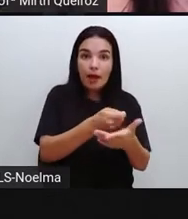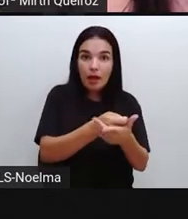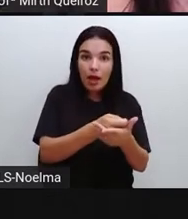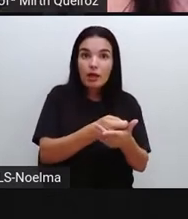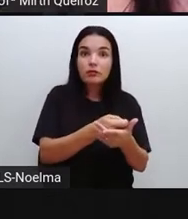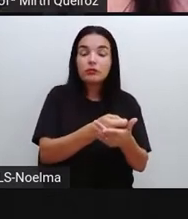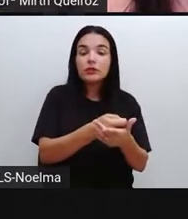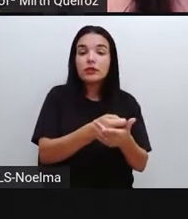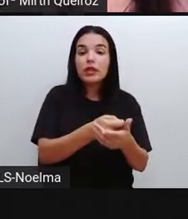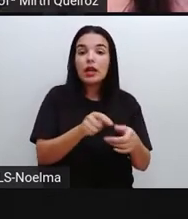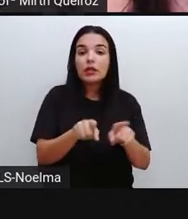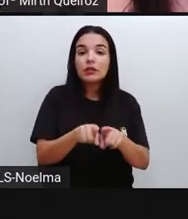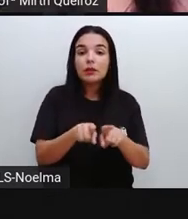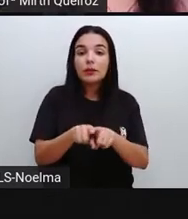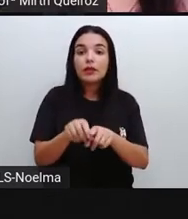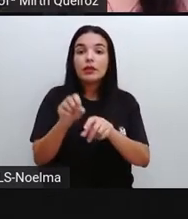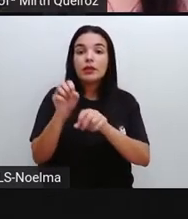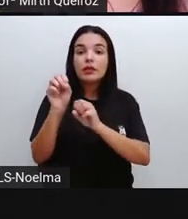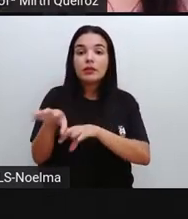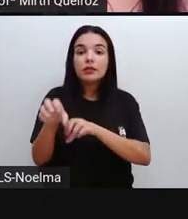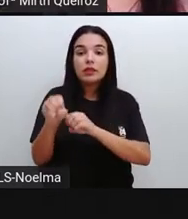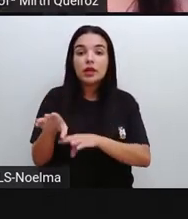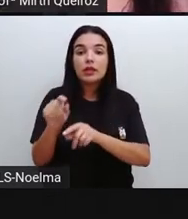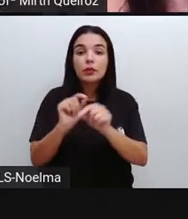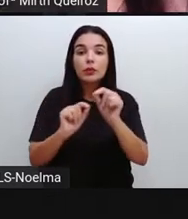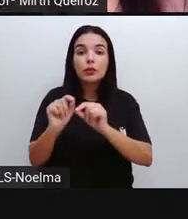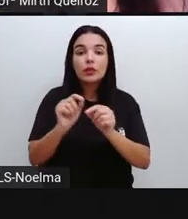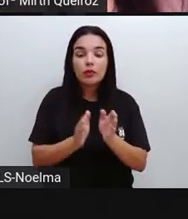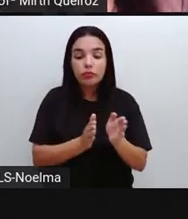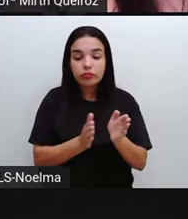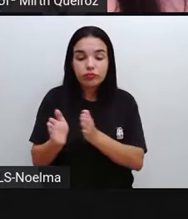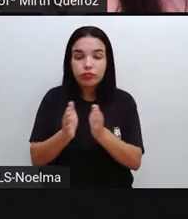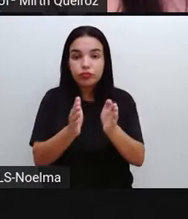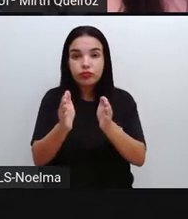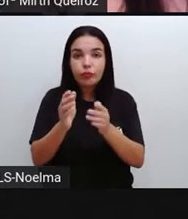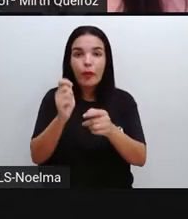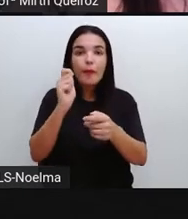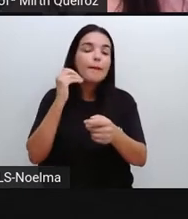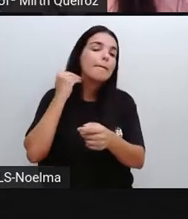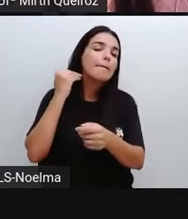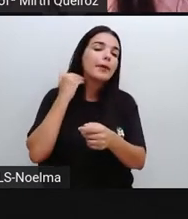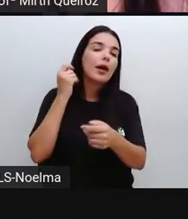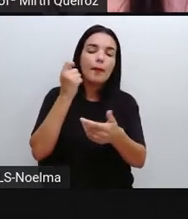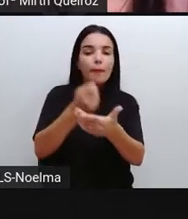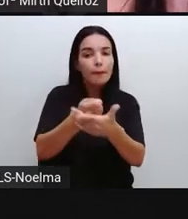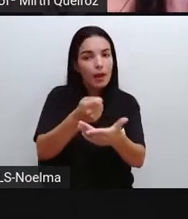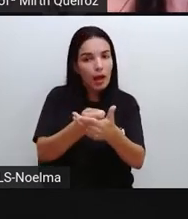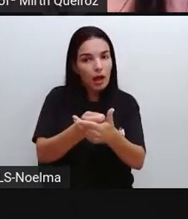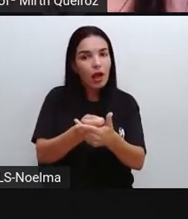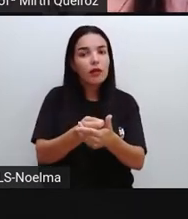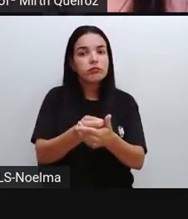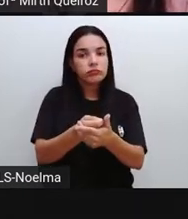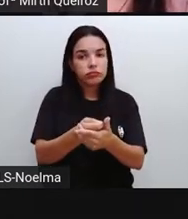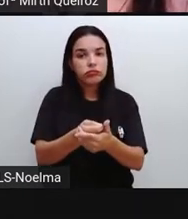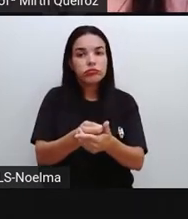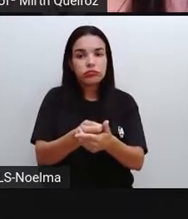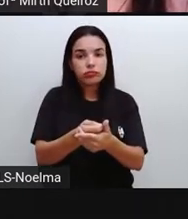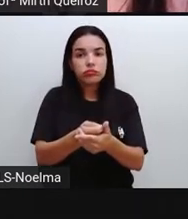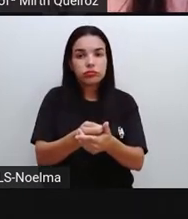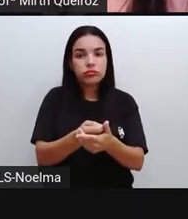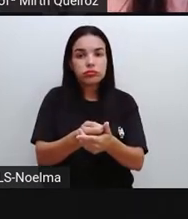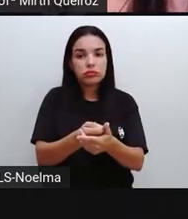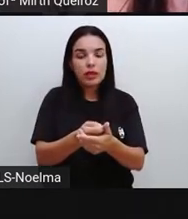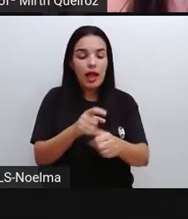a dirigir-se a determinado estabelecimento bancário para que ele possa efetuar o pagamento